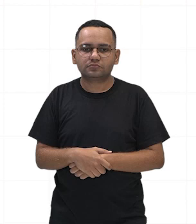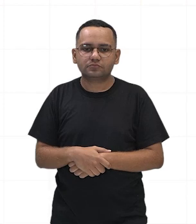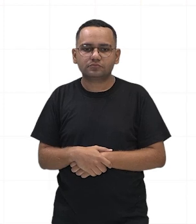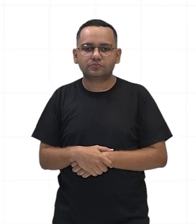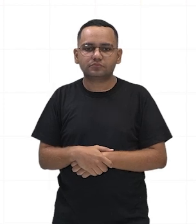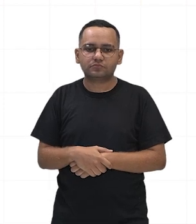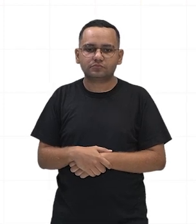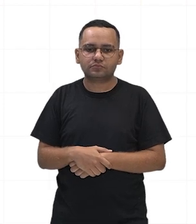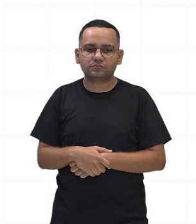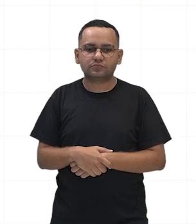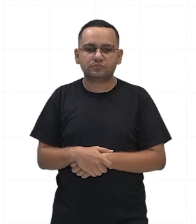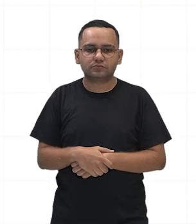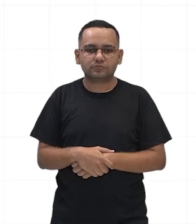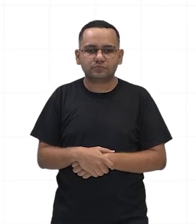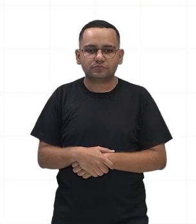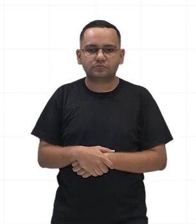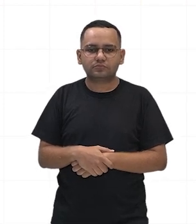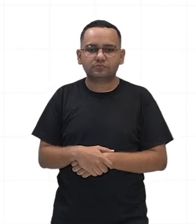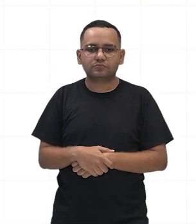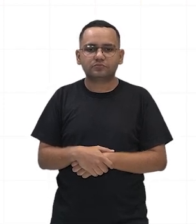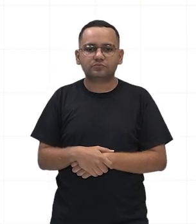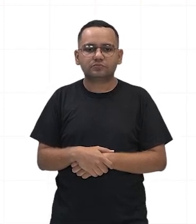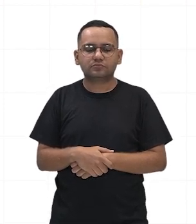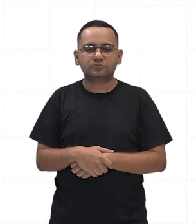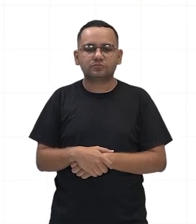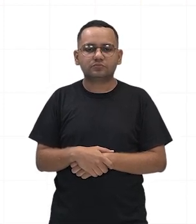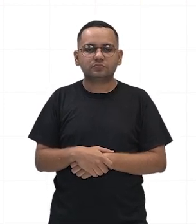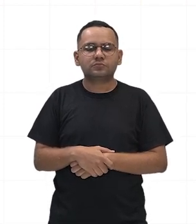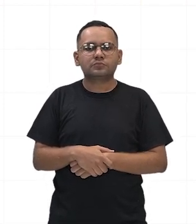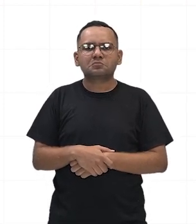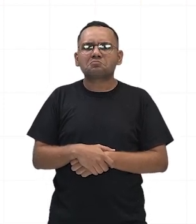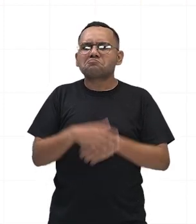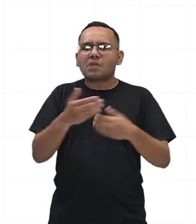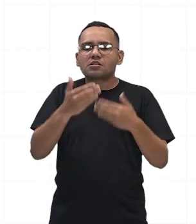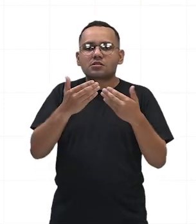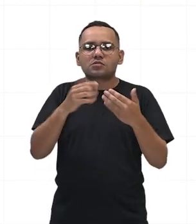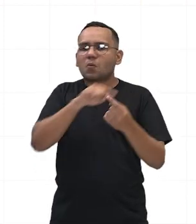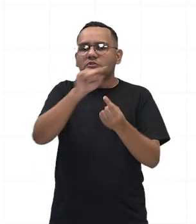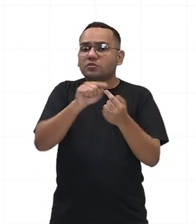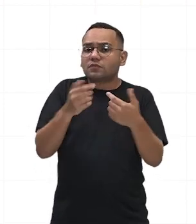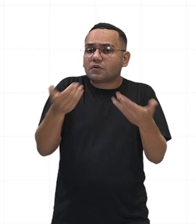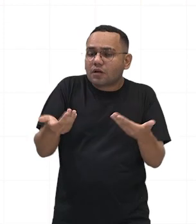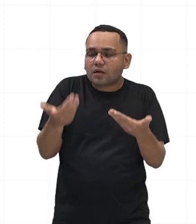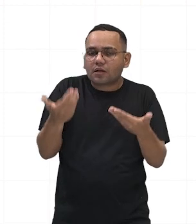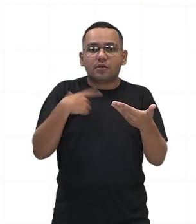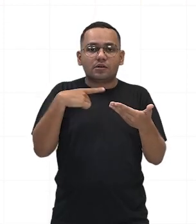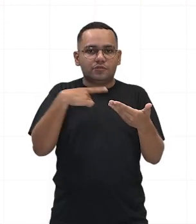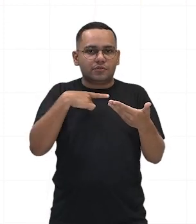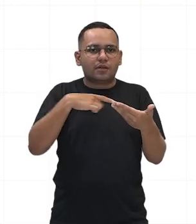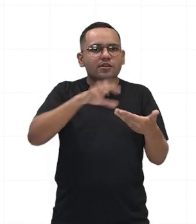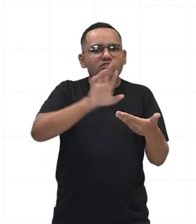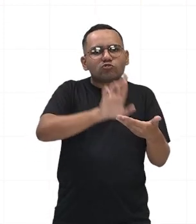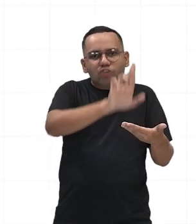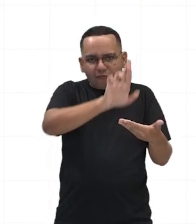aristocrático. Responsável pela nomeação de magistrados e embaixadores. Controlava as